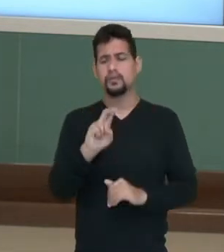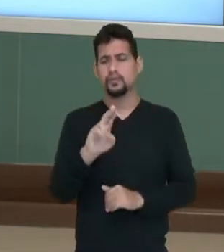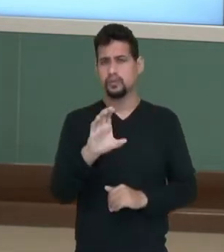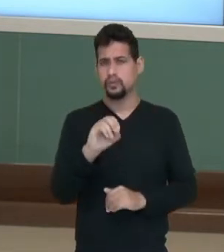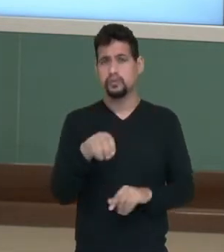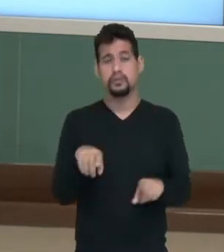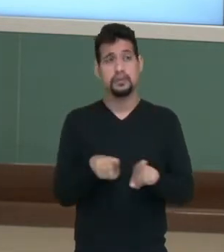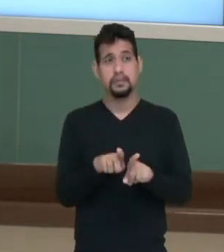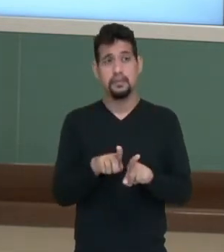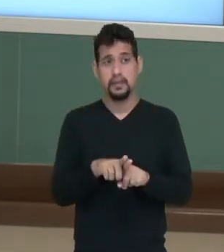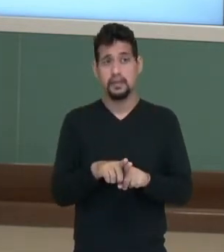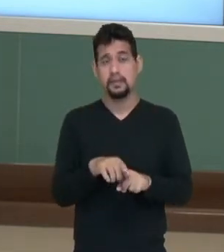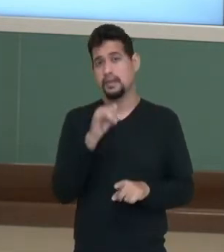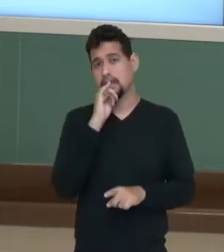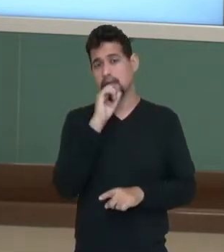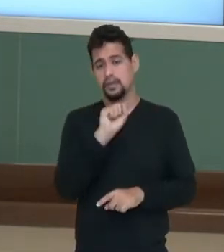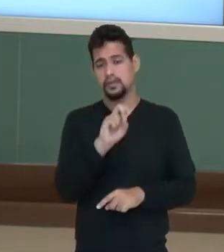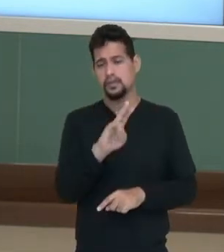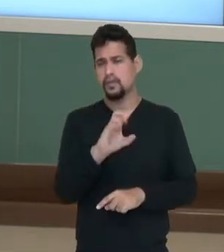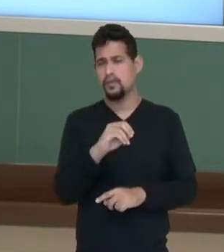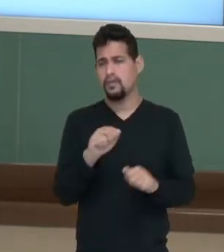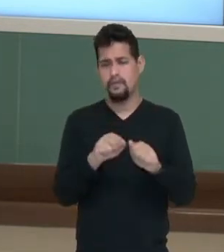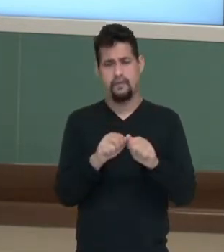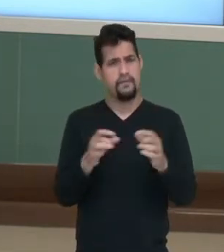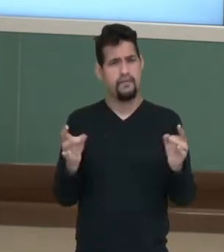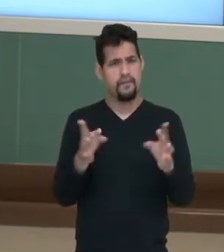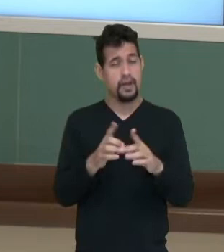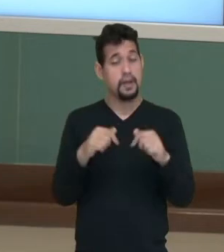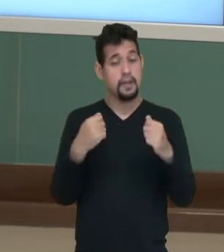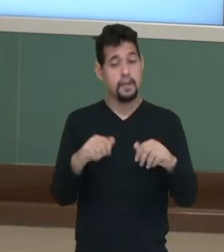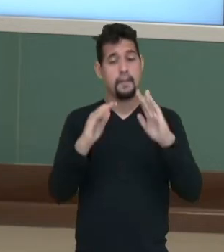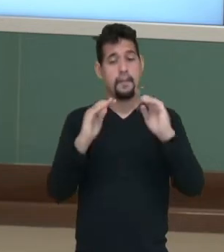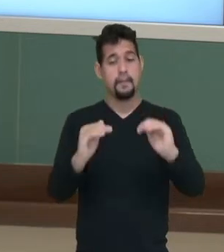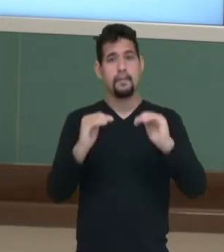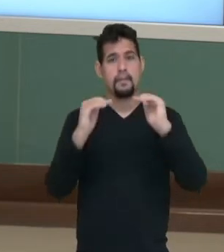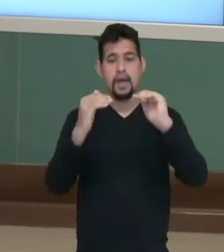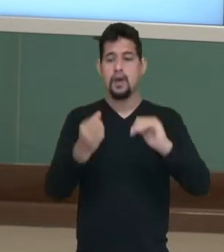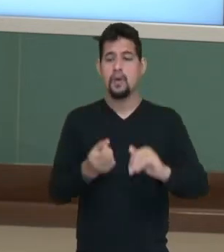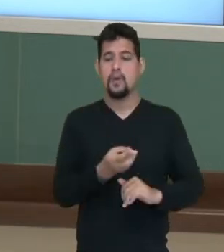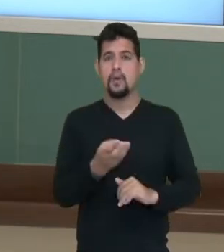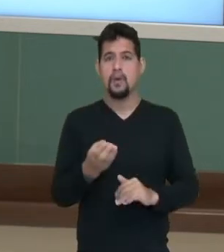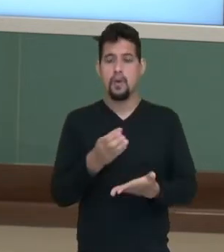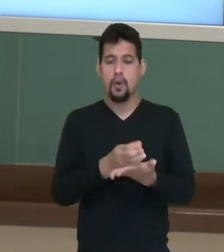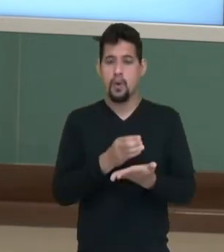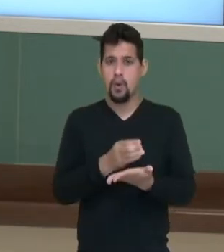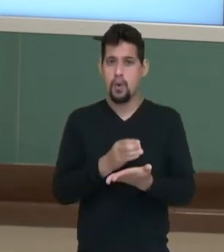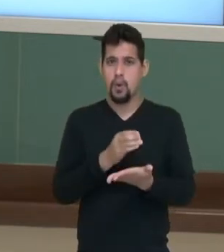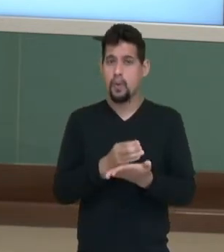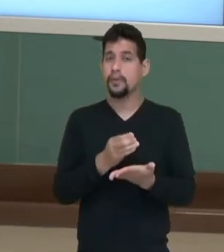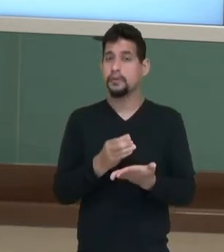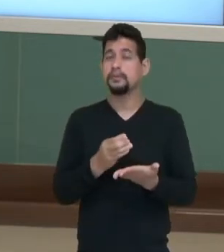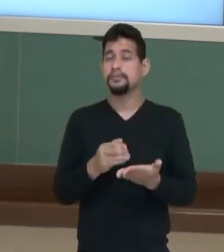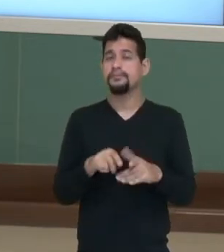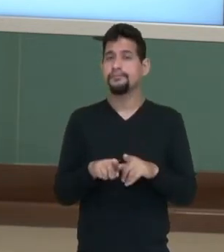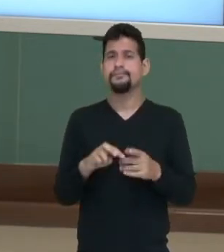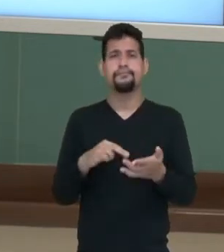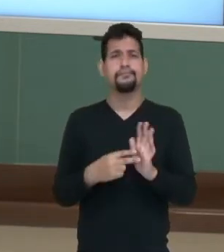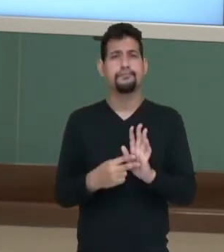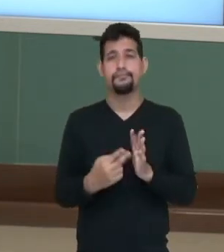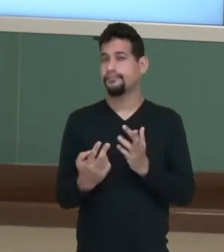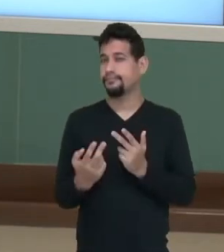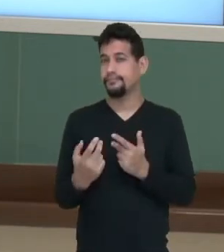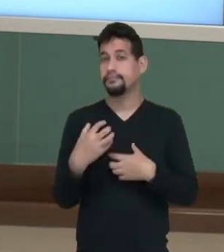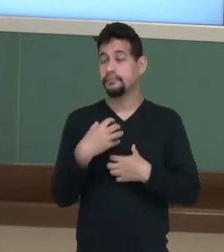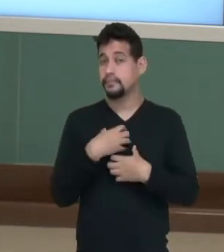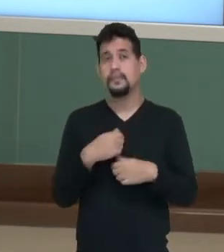produzido e aumentar a quantidade de copos de suco concentrado para dois, da mesma